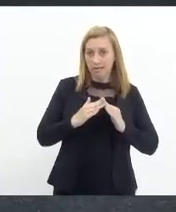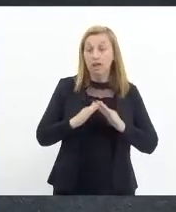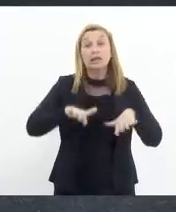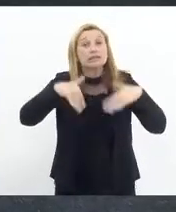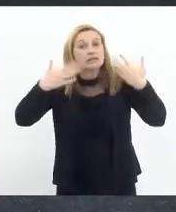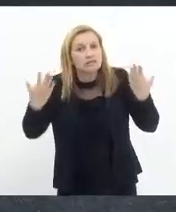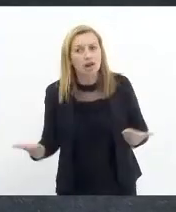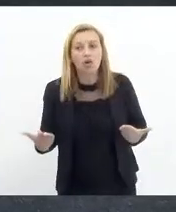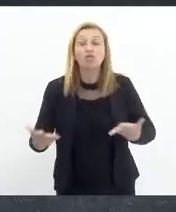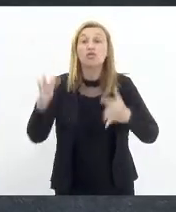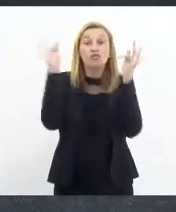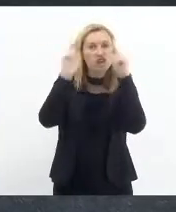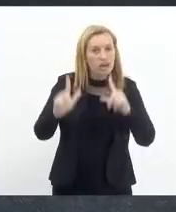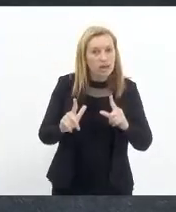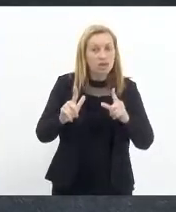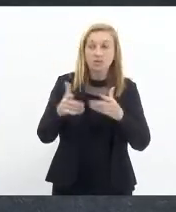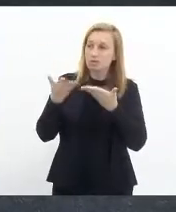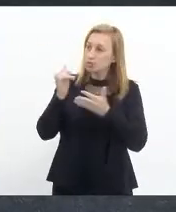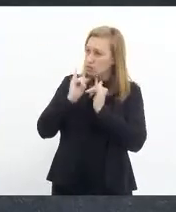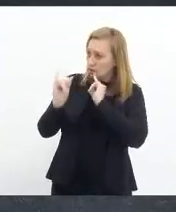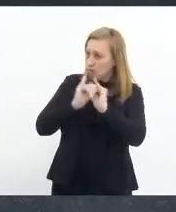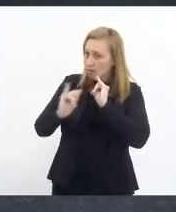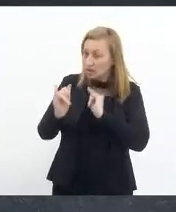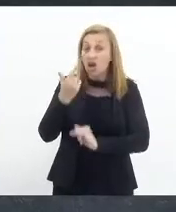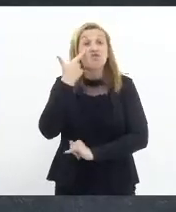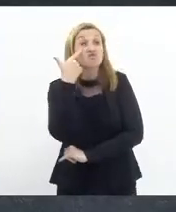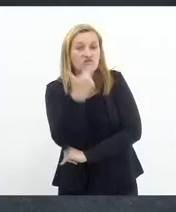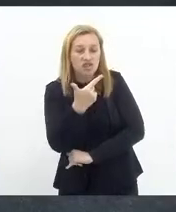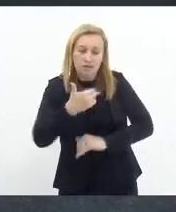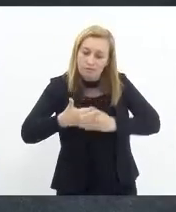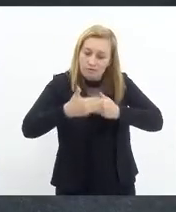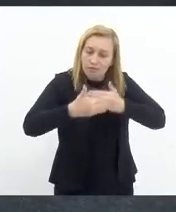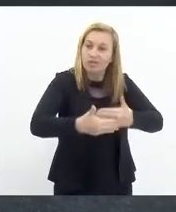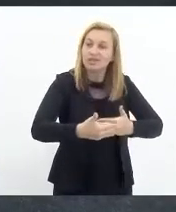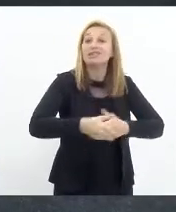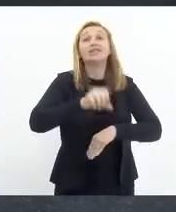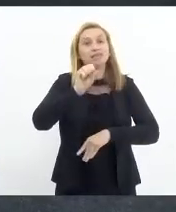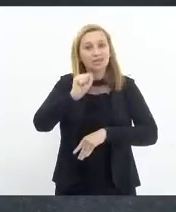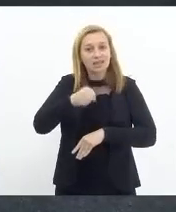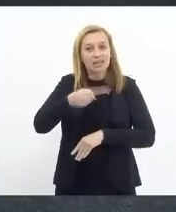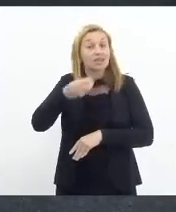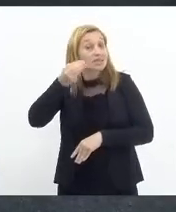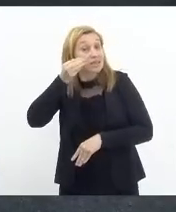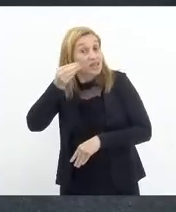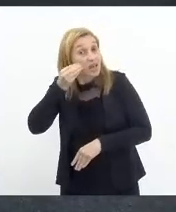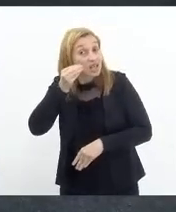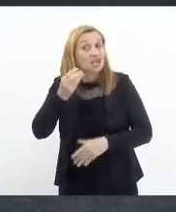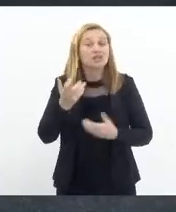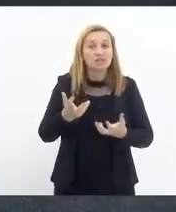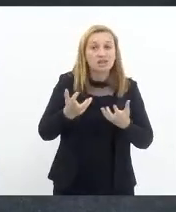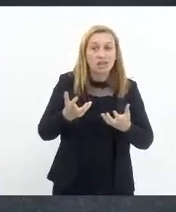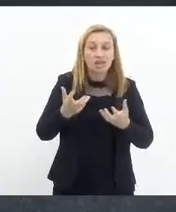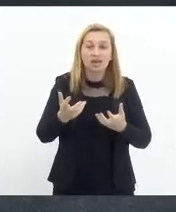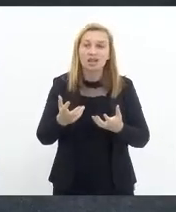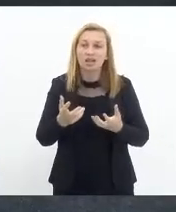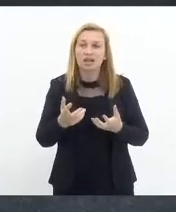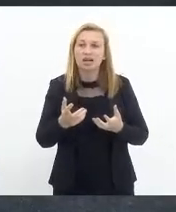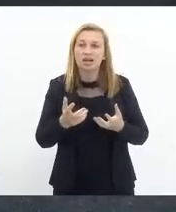Então, fico feliz com o seu informe e vi que avançou essa tentativa de consolidação da